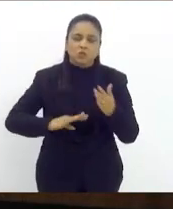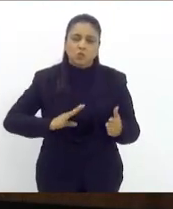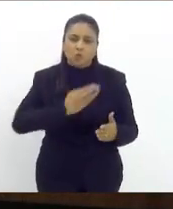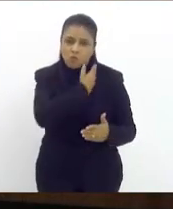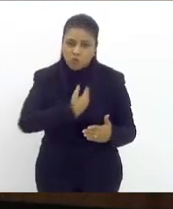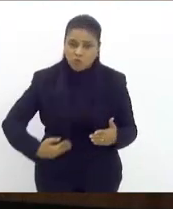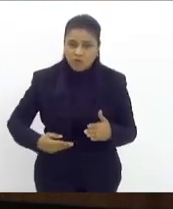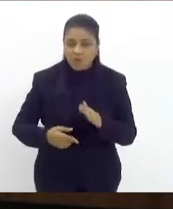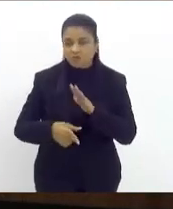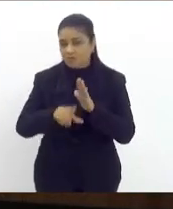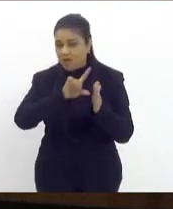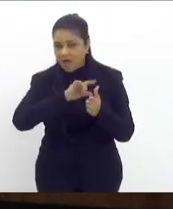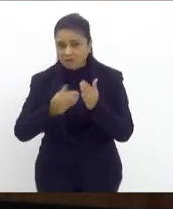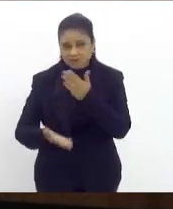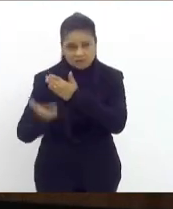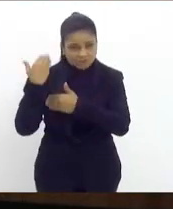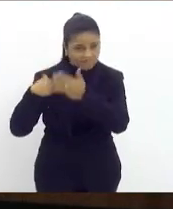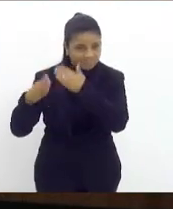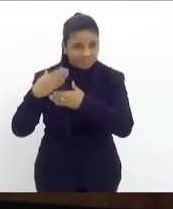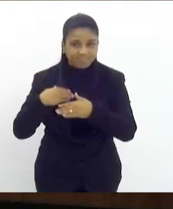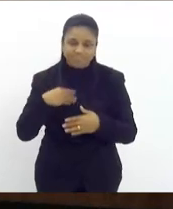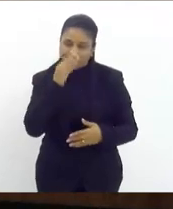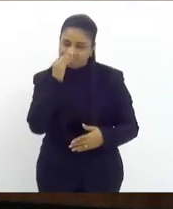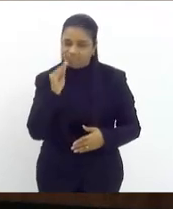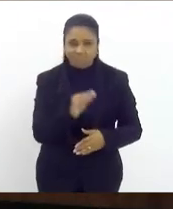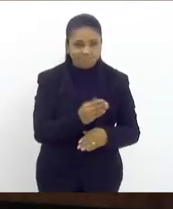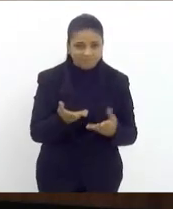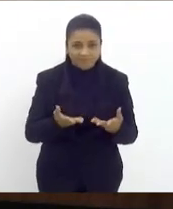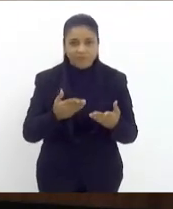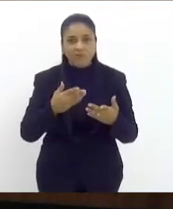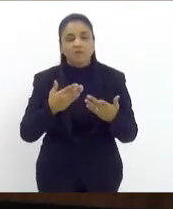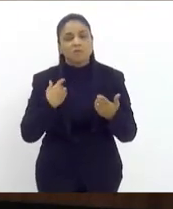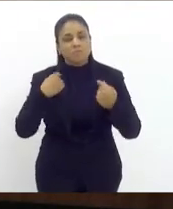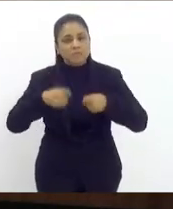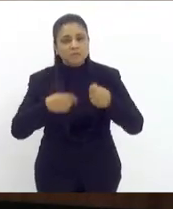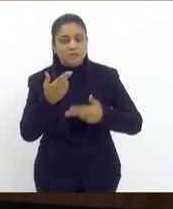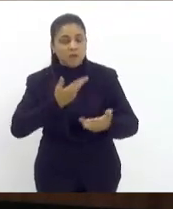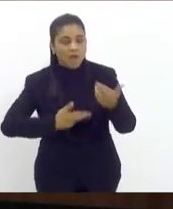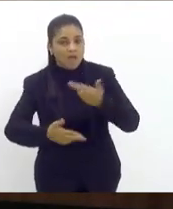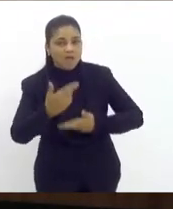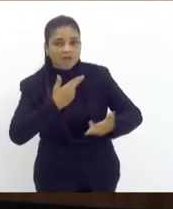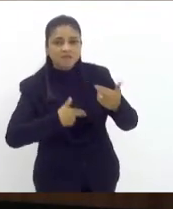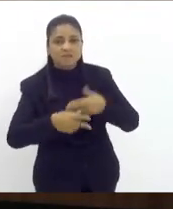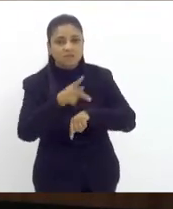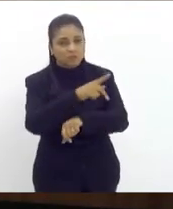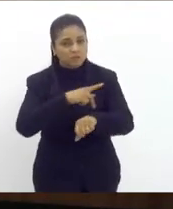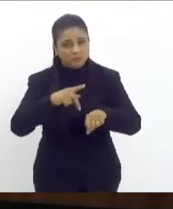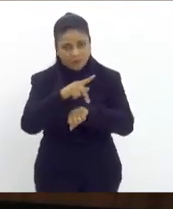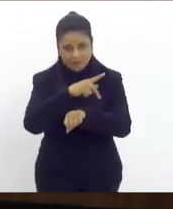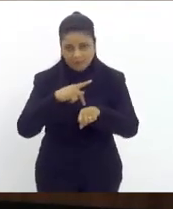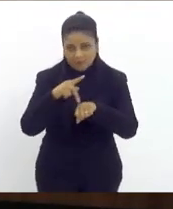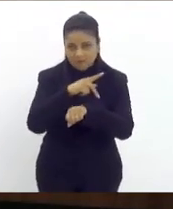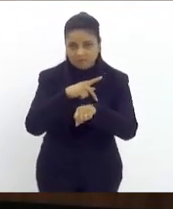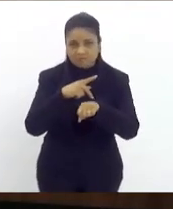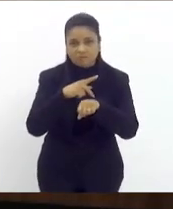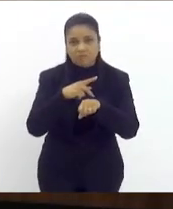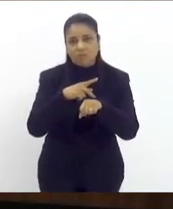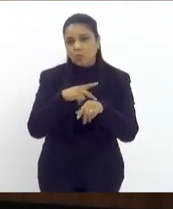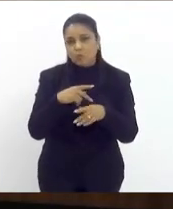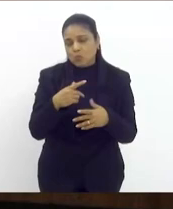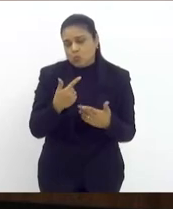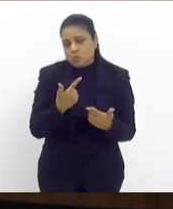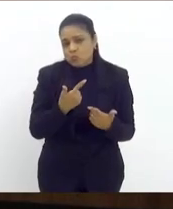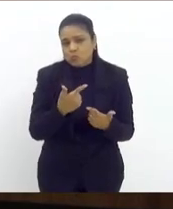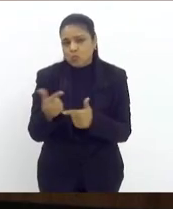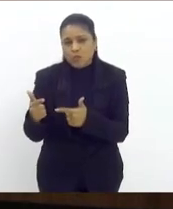escolher o regime dos demais países para estabelecer ou não uma relação com eles não há nada de errado com a